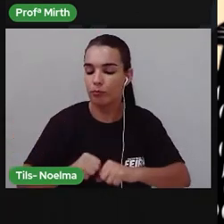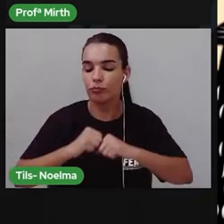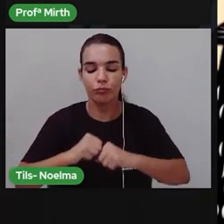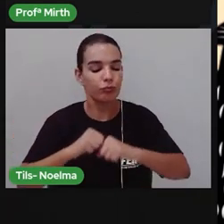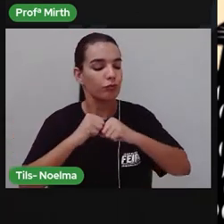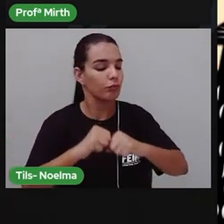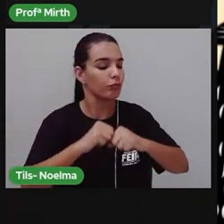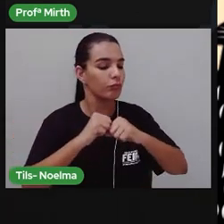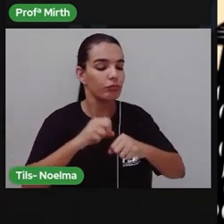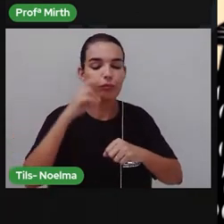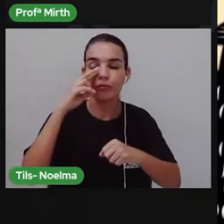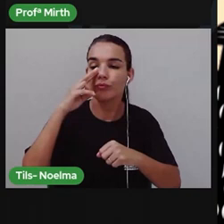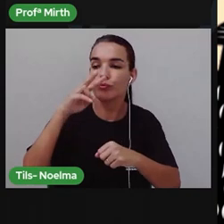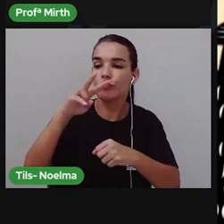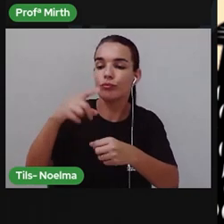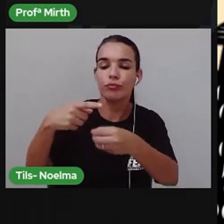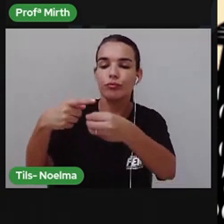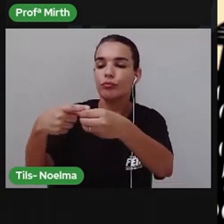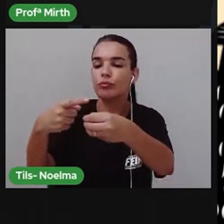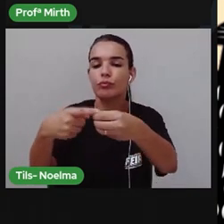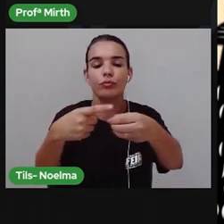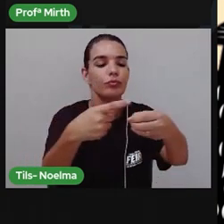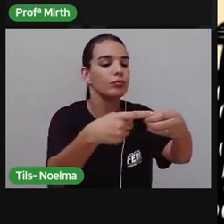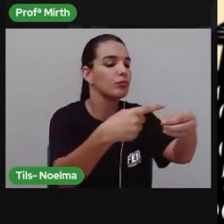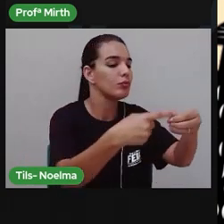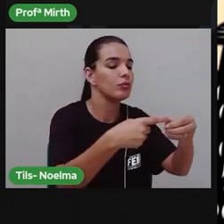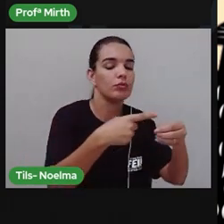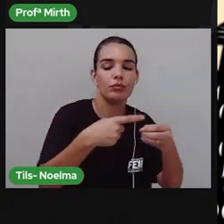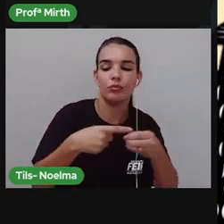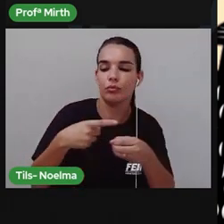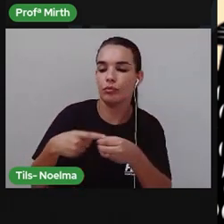Calopei no meu sertão